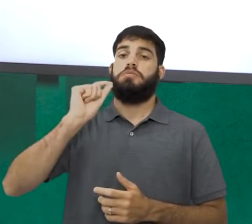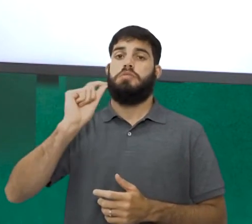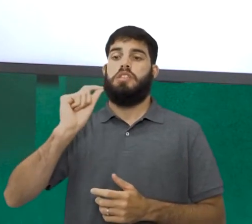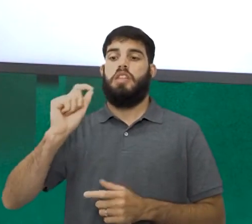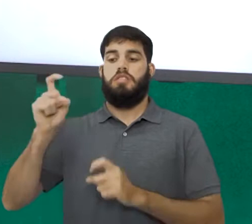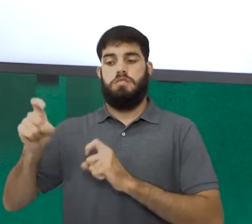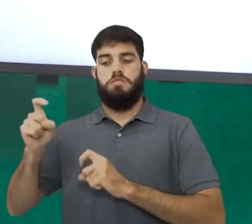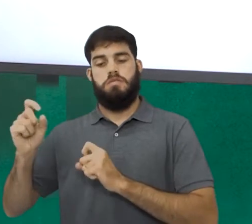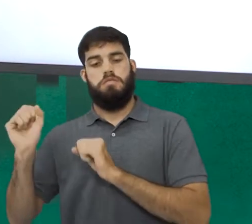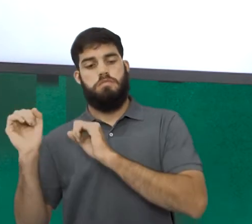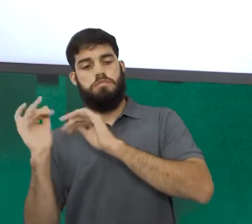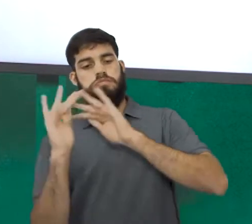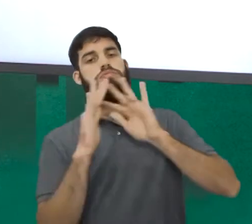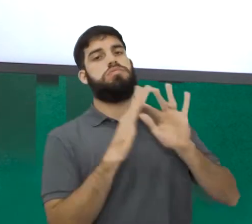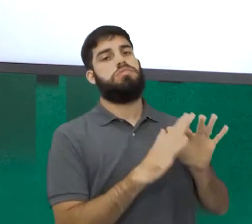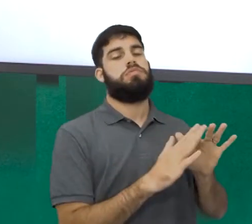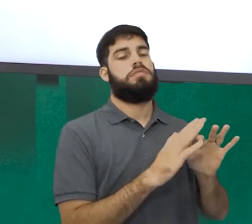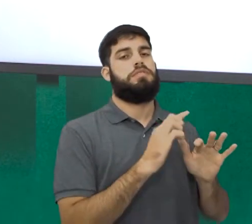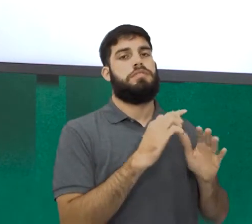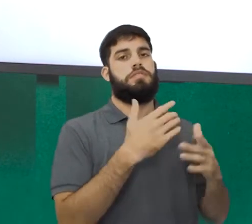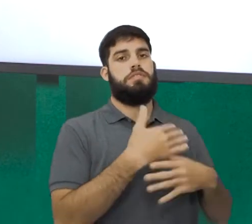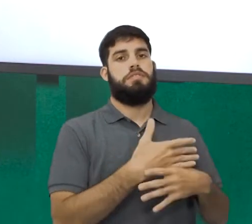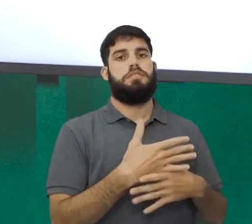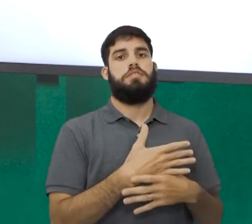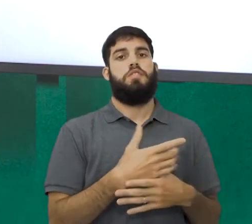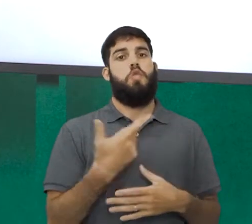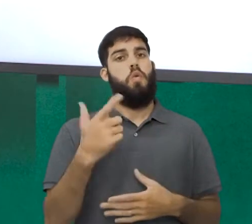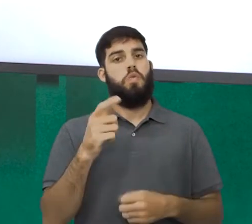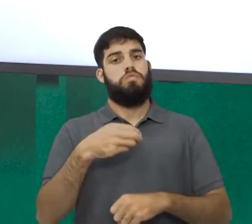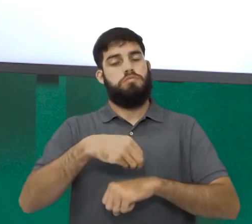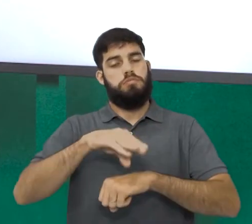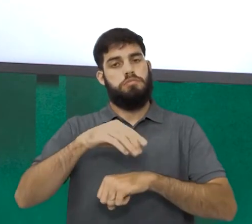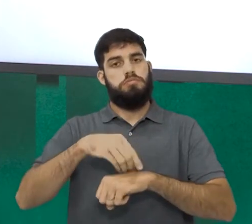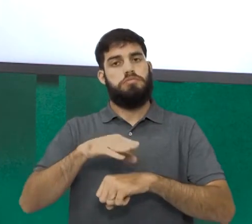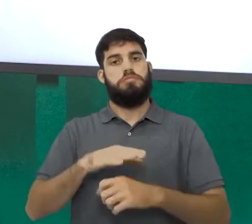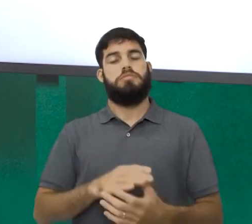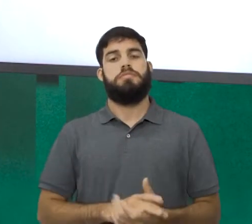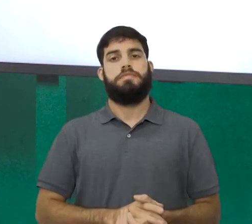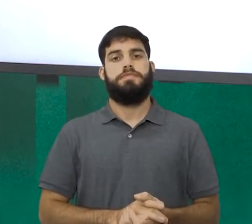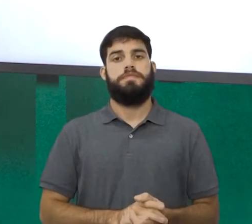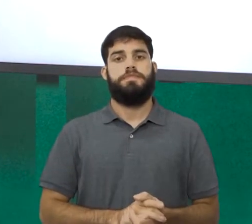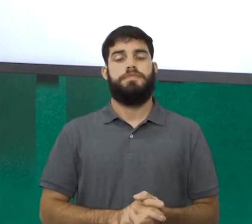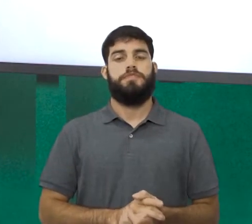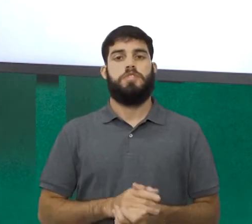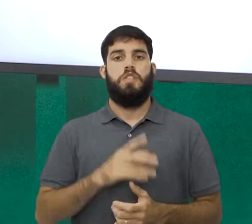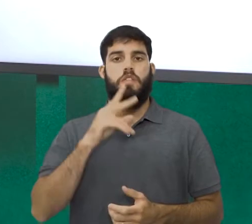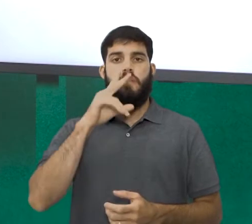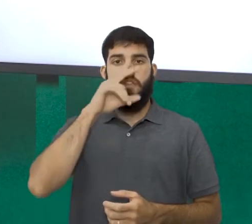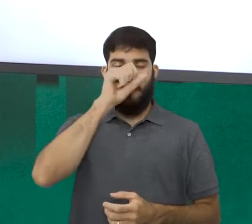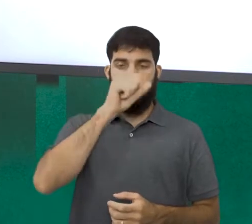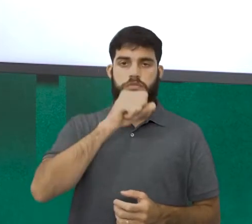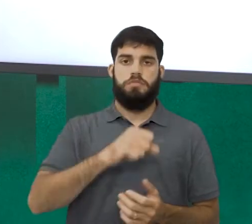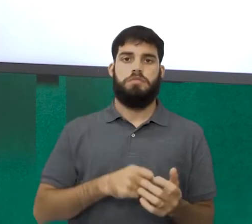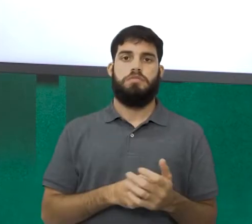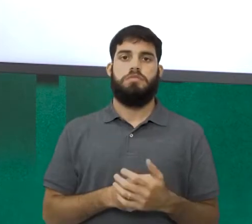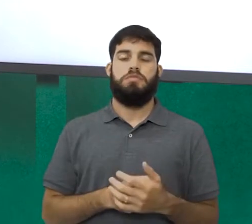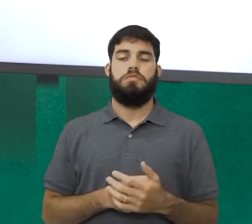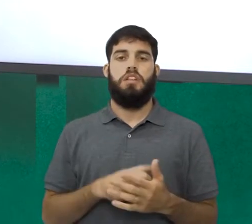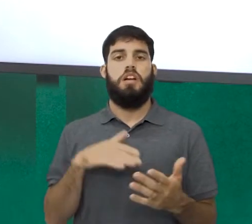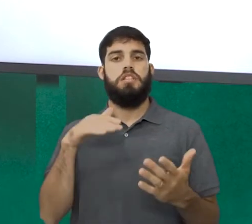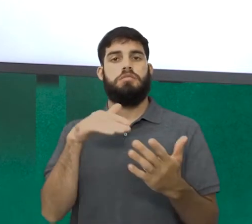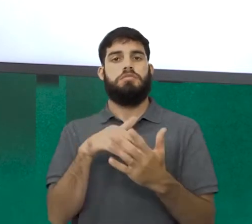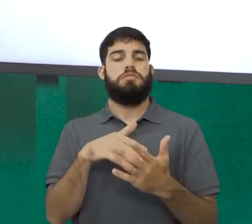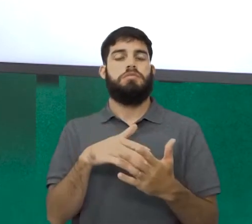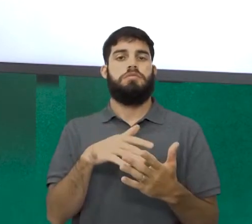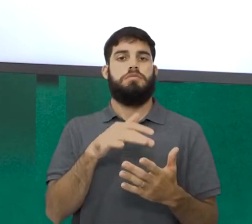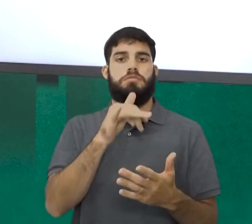bem. Note bem, é aí outra dica, viu, com relação ao êxodo rural. Ele foi muito forte, impactante, até as décadas